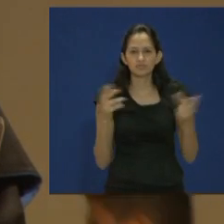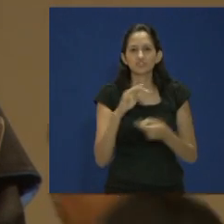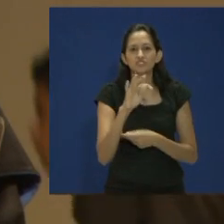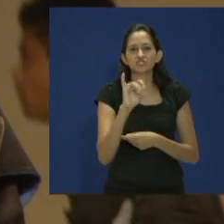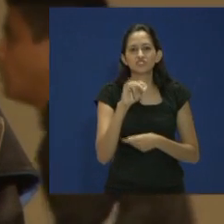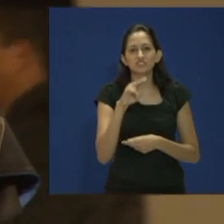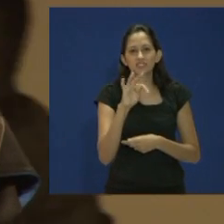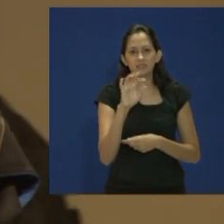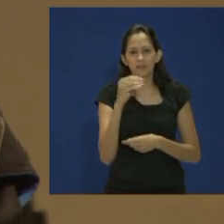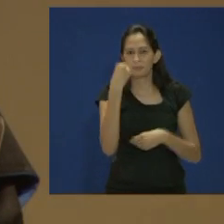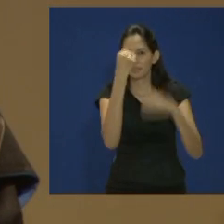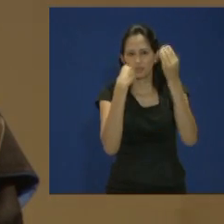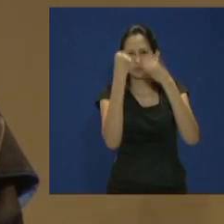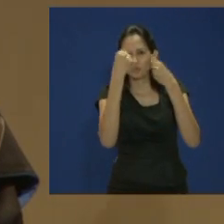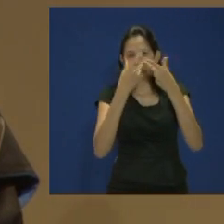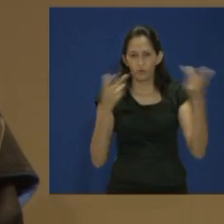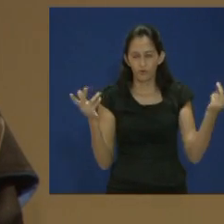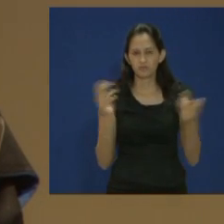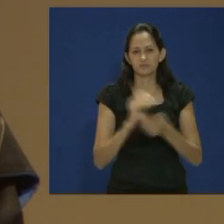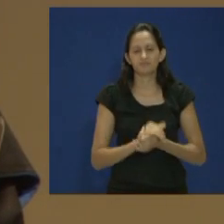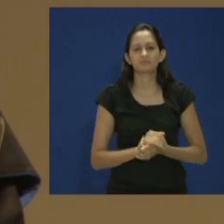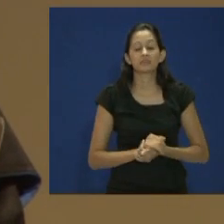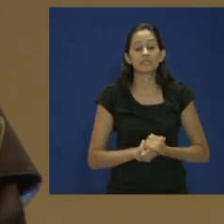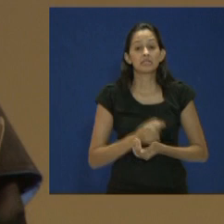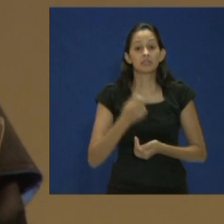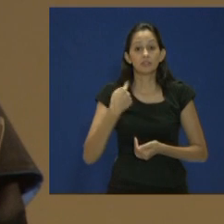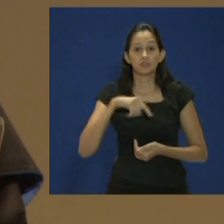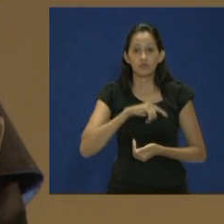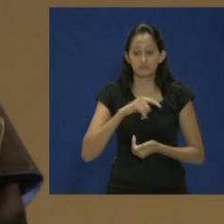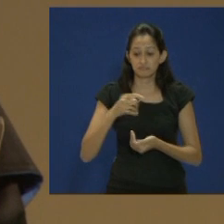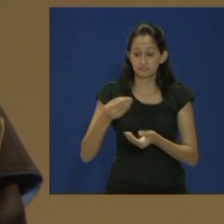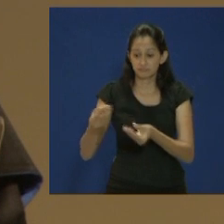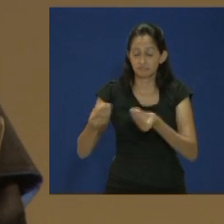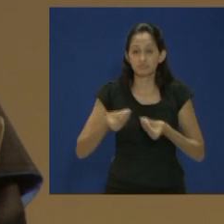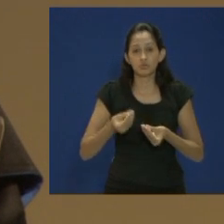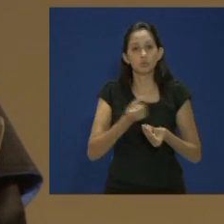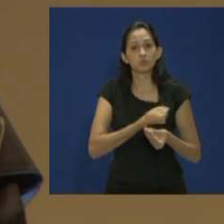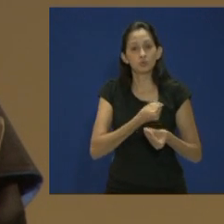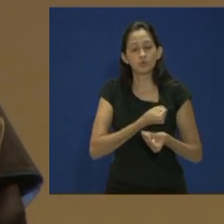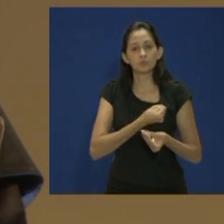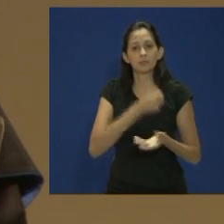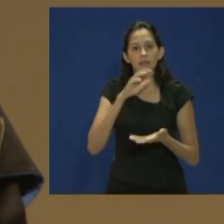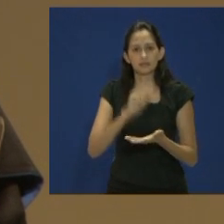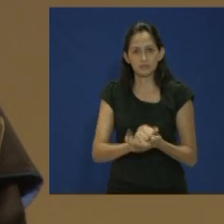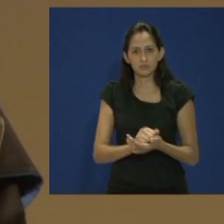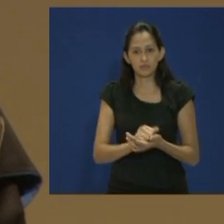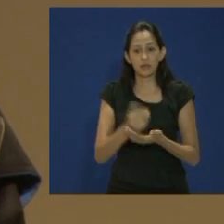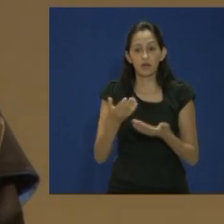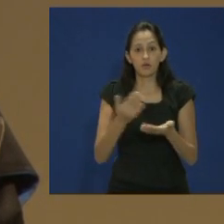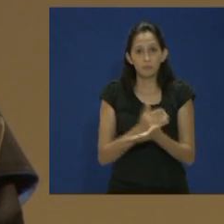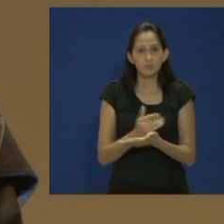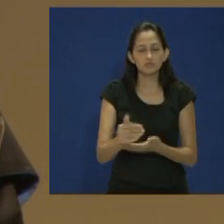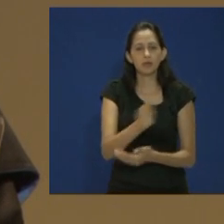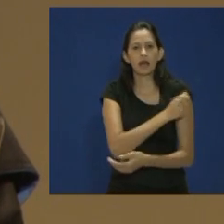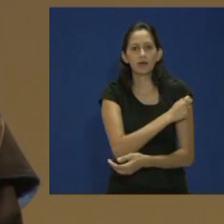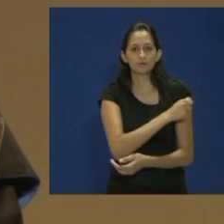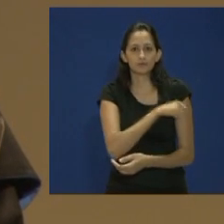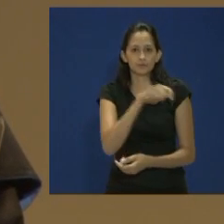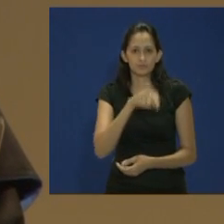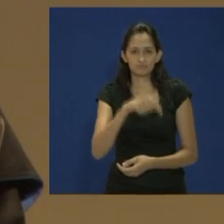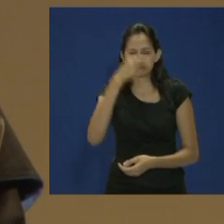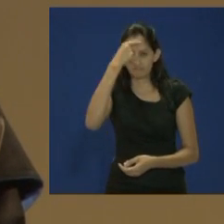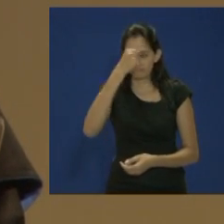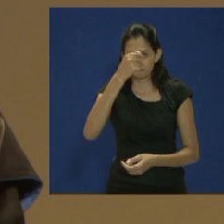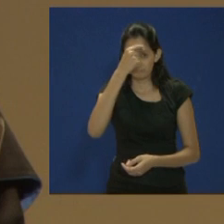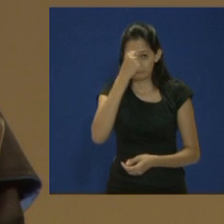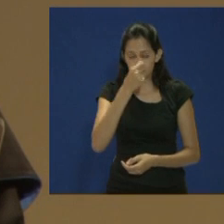mágica e foi aqui que recebemos o nosso número de matrícula e, assim, nos tornamos os estudantes universitários. Mal